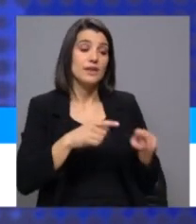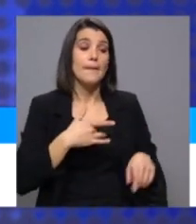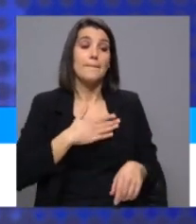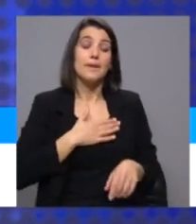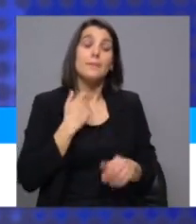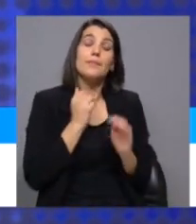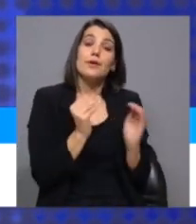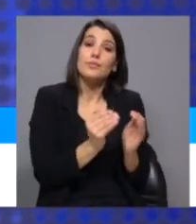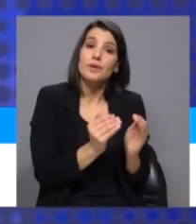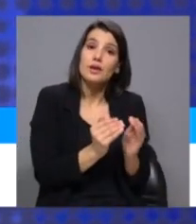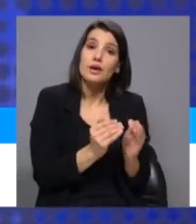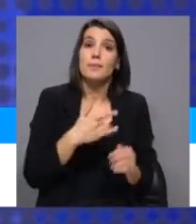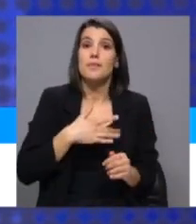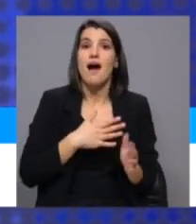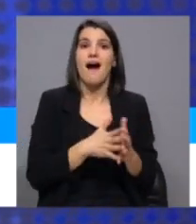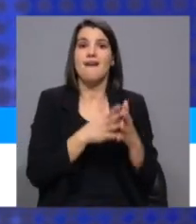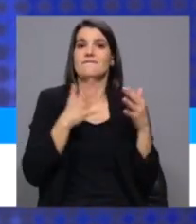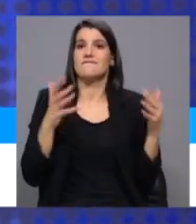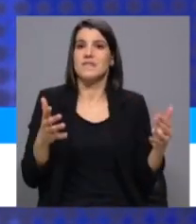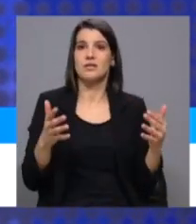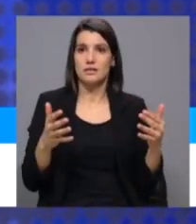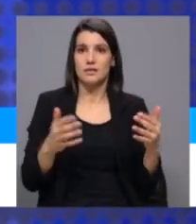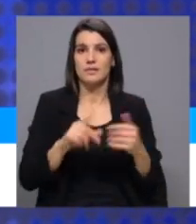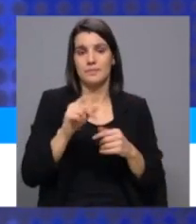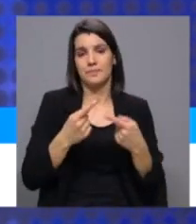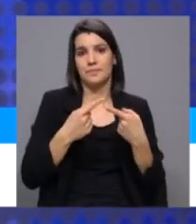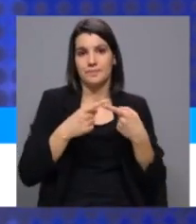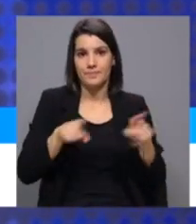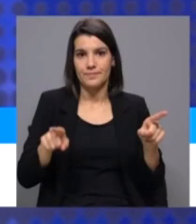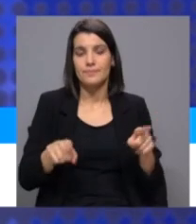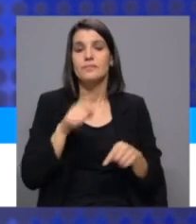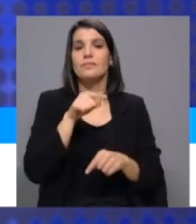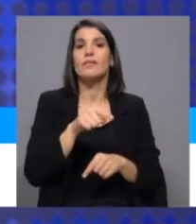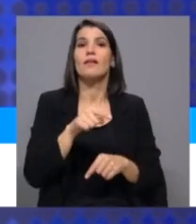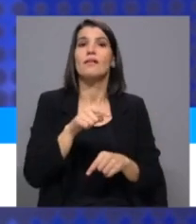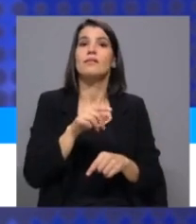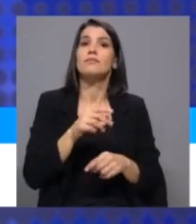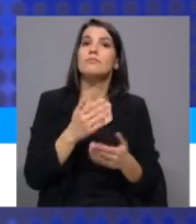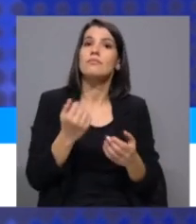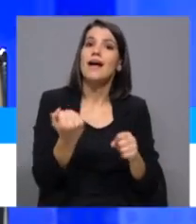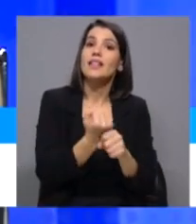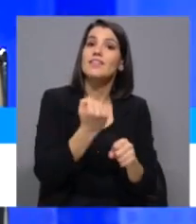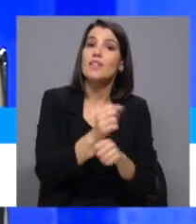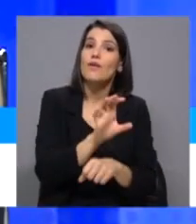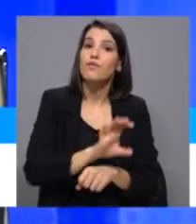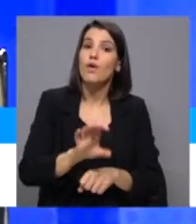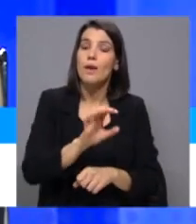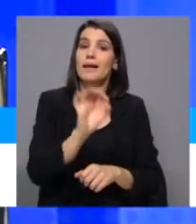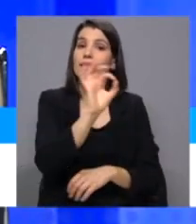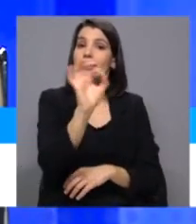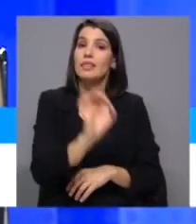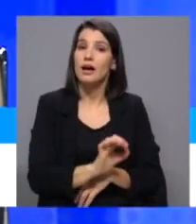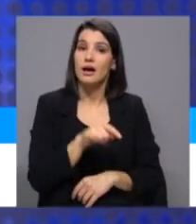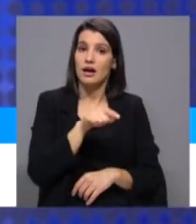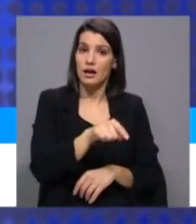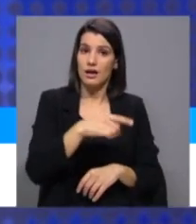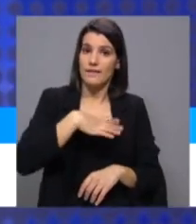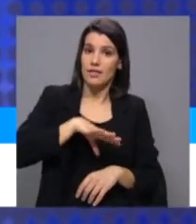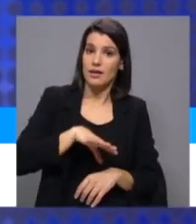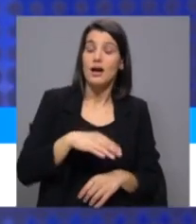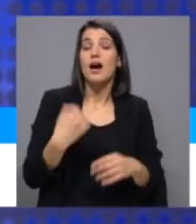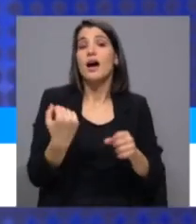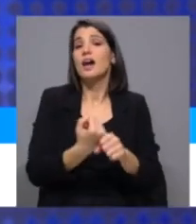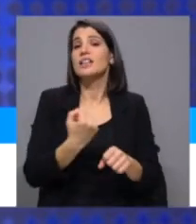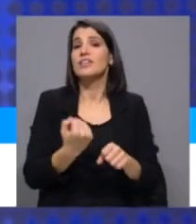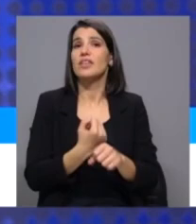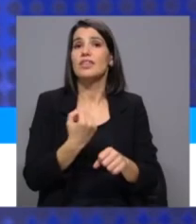pequenas e as muito grandes empresas. Fazemos também uma distinção entre formas de atividade na taxação que queremos e, naturalmente, as atividades